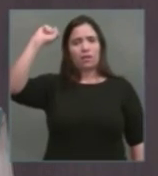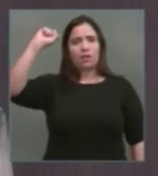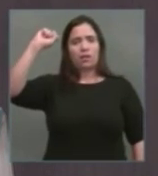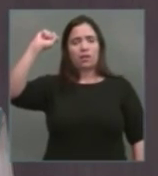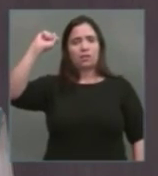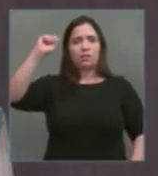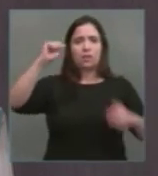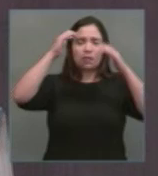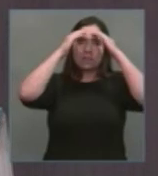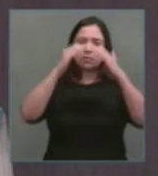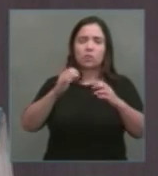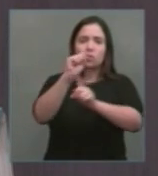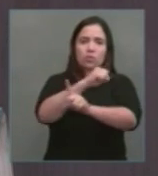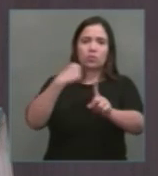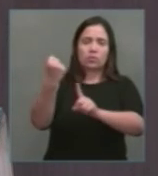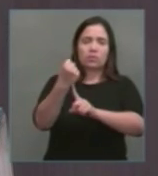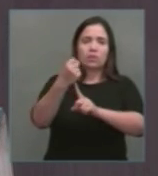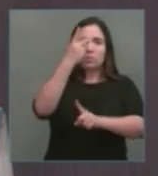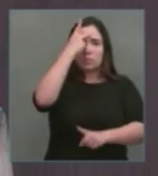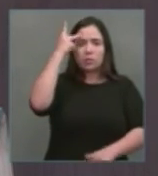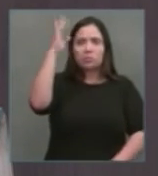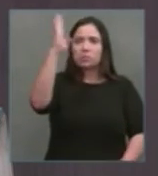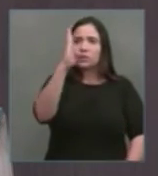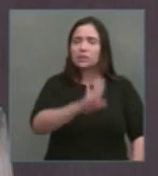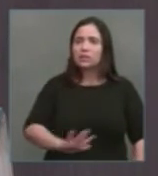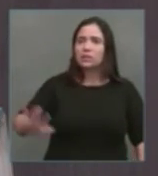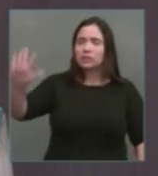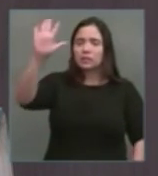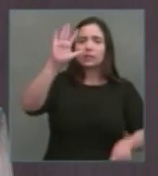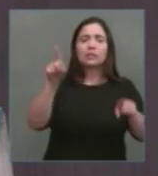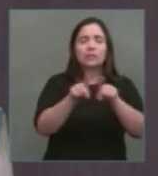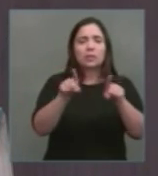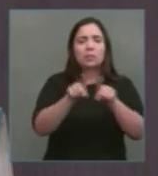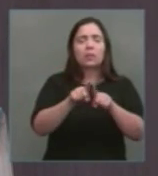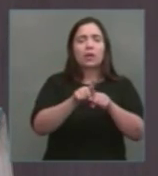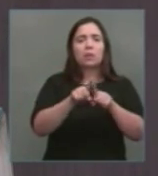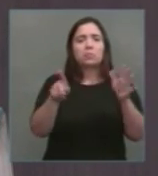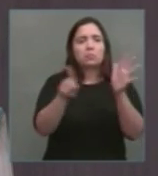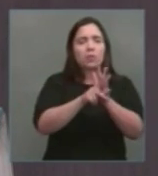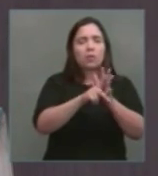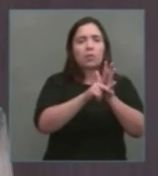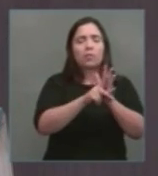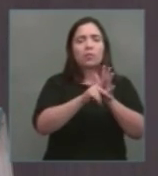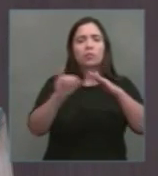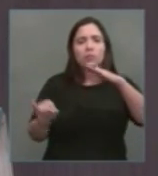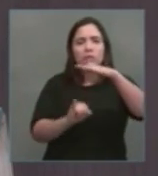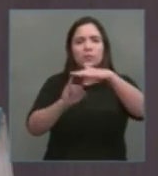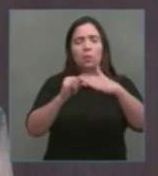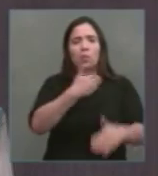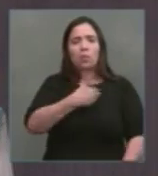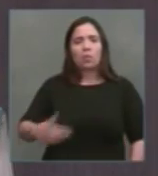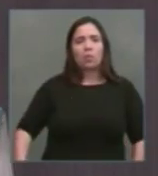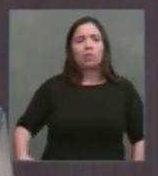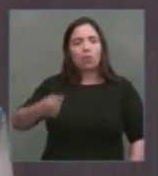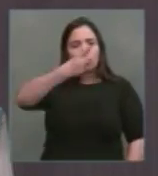sociais, do povo trabalhador do Brasil e do patrimônio que foi construído com o suor desse povo. Muito obrigado.